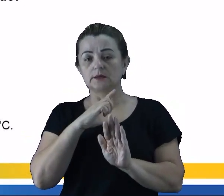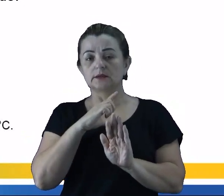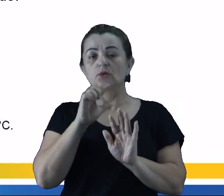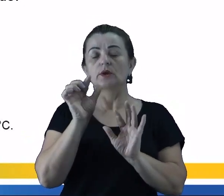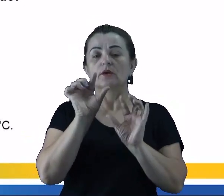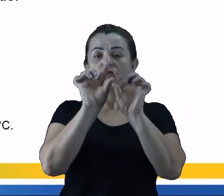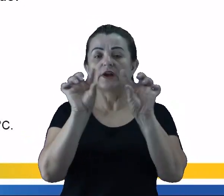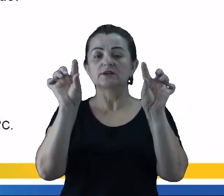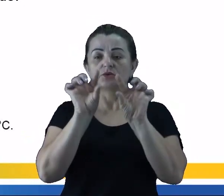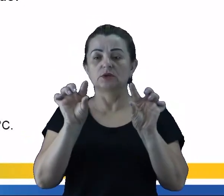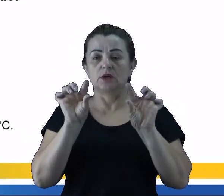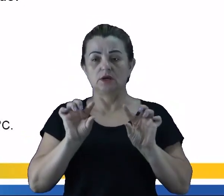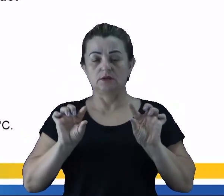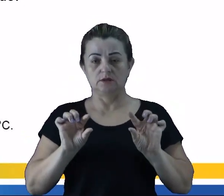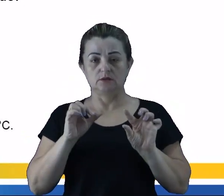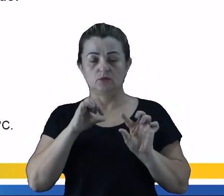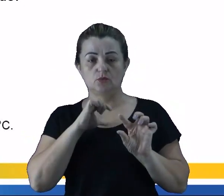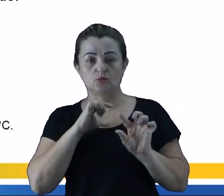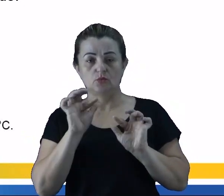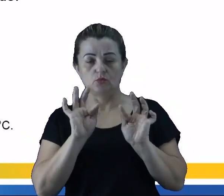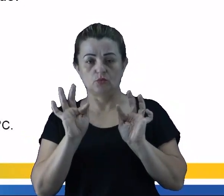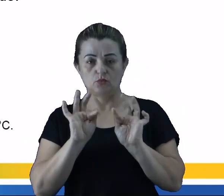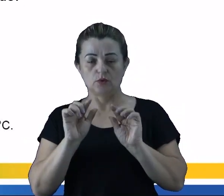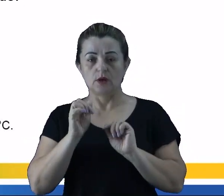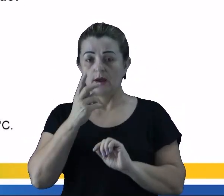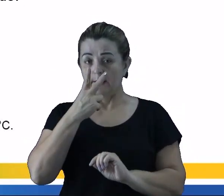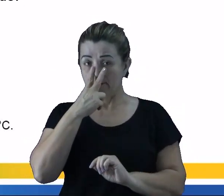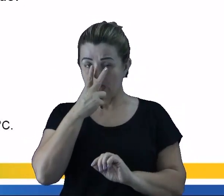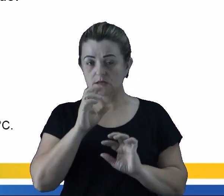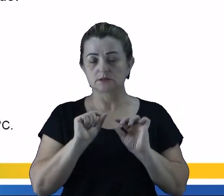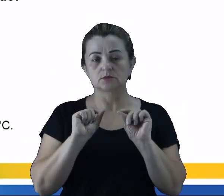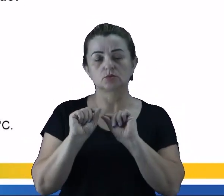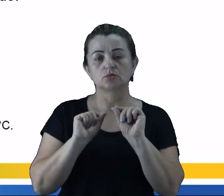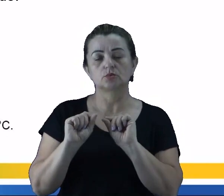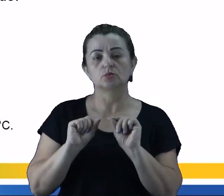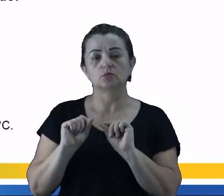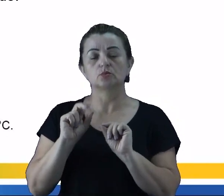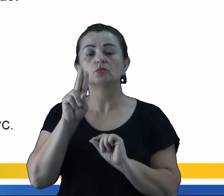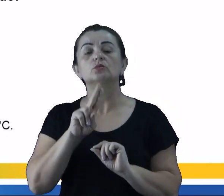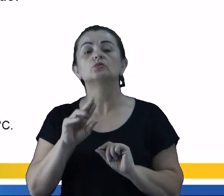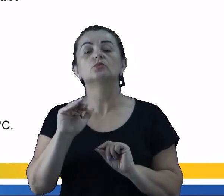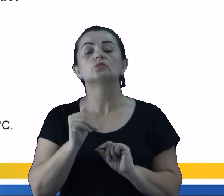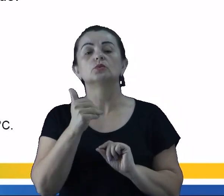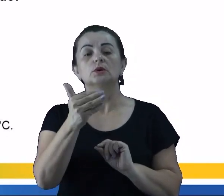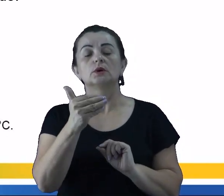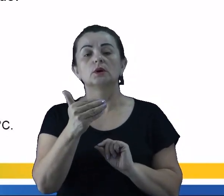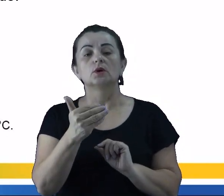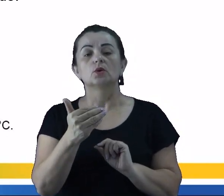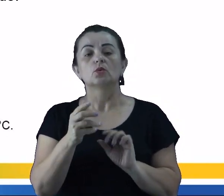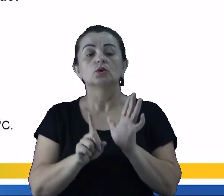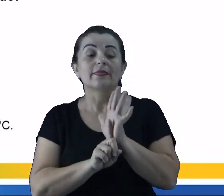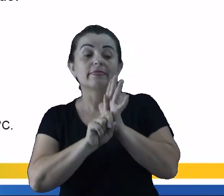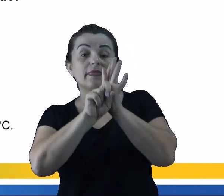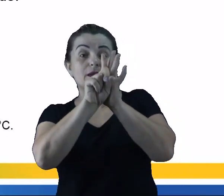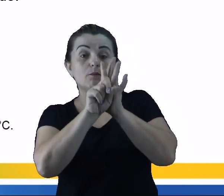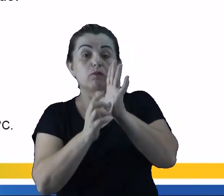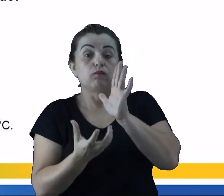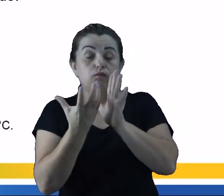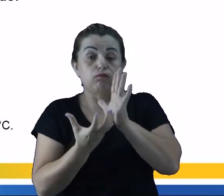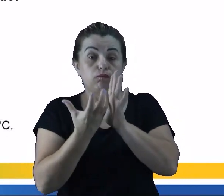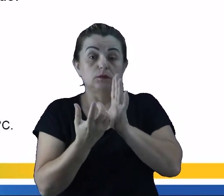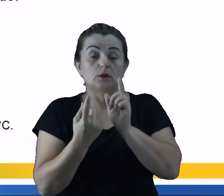fracionada, né. O princípio, ele é muito parecido, mas ele é utilizado quando? Quando as temperaturas de ebulição são